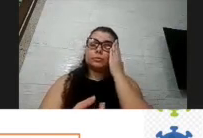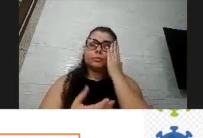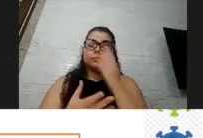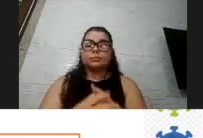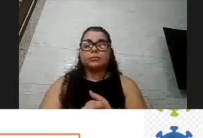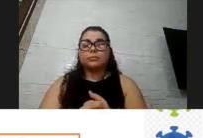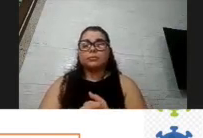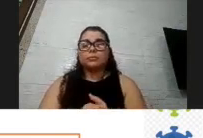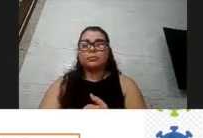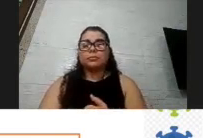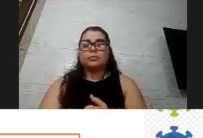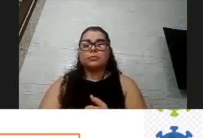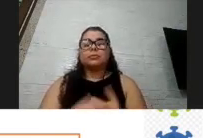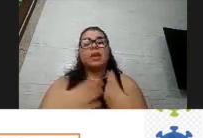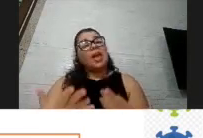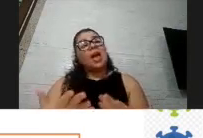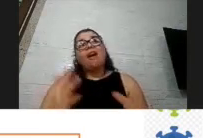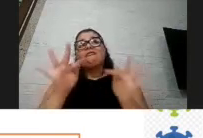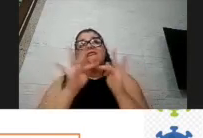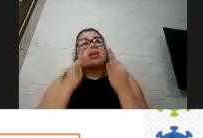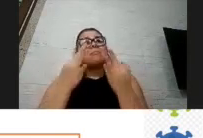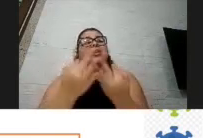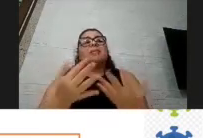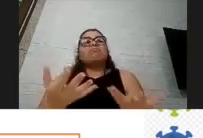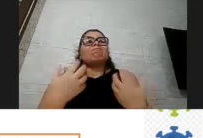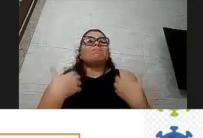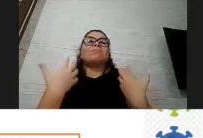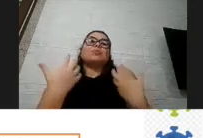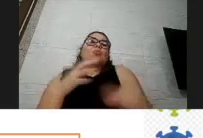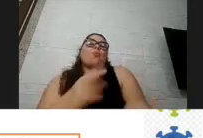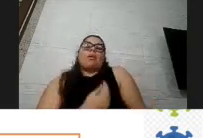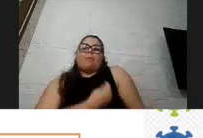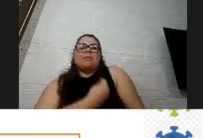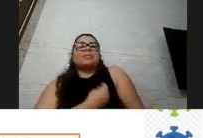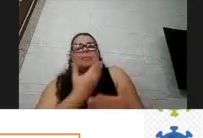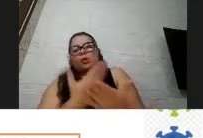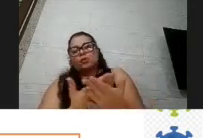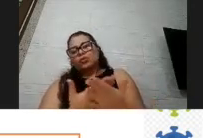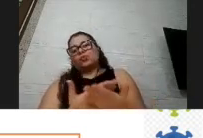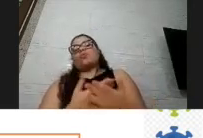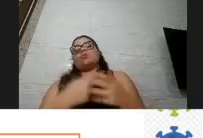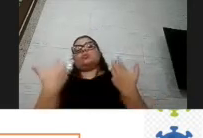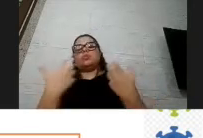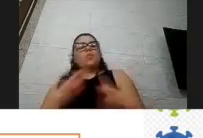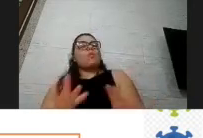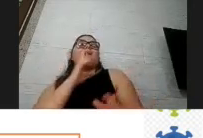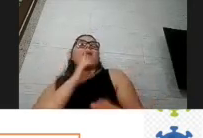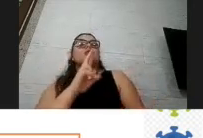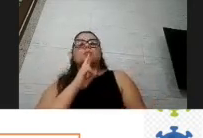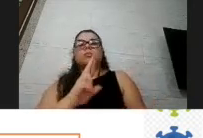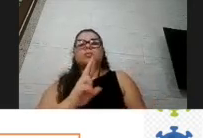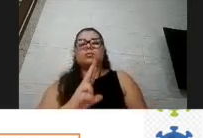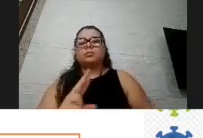vontade vamos dizer assim de participar do estudo e preencher o questionário que é completamente